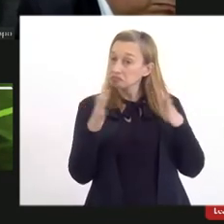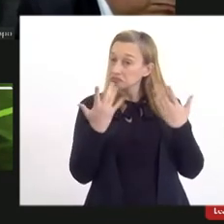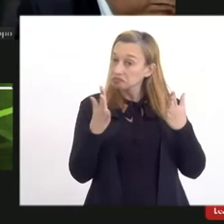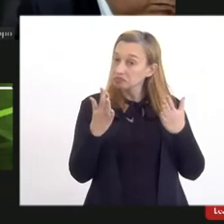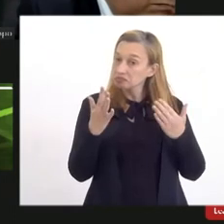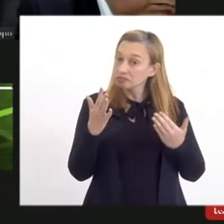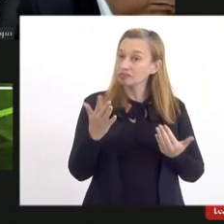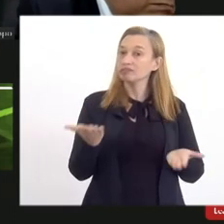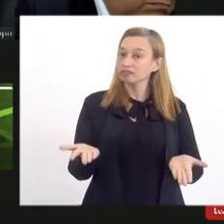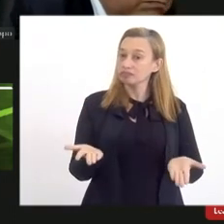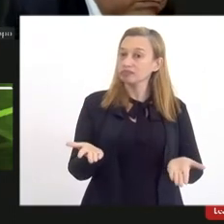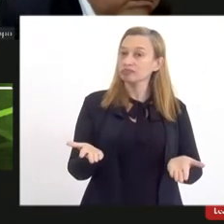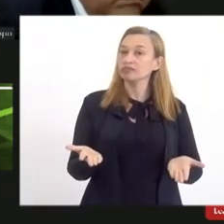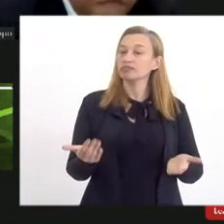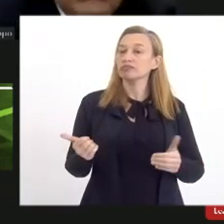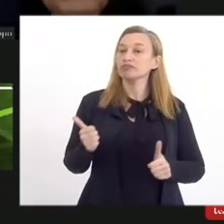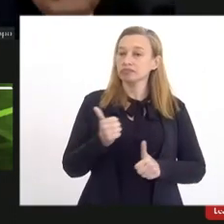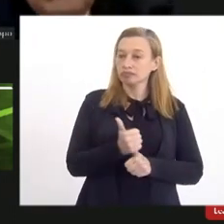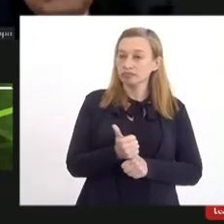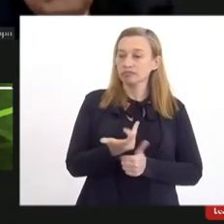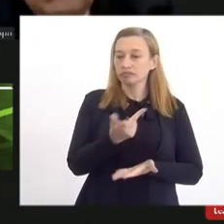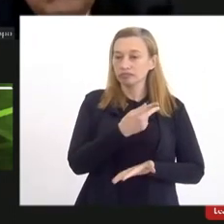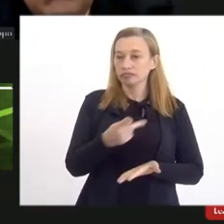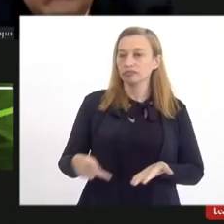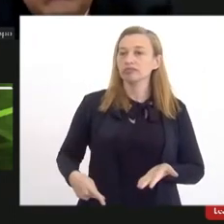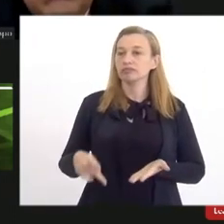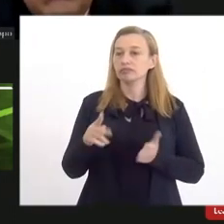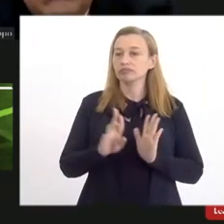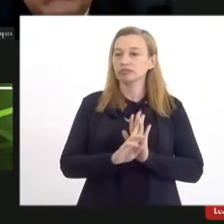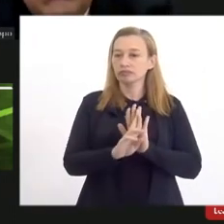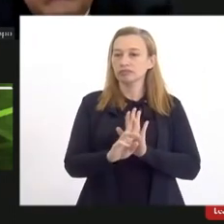posse pelo exercício da presidência das Doerj